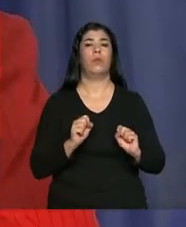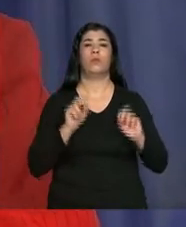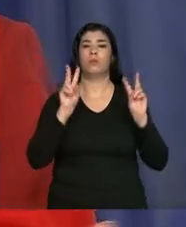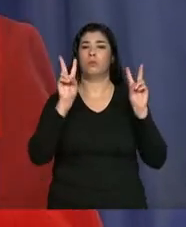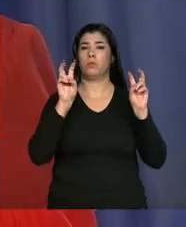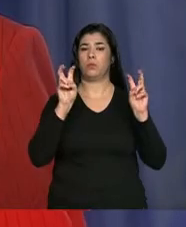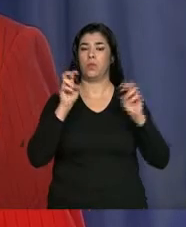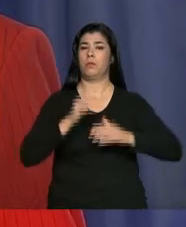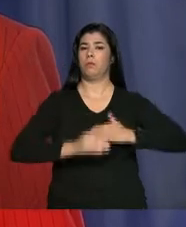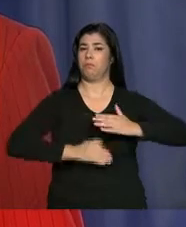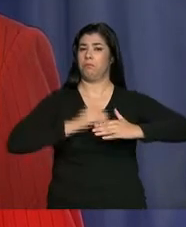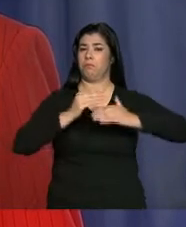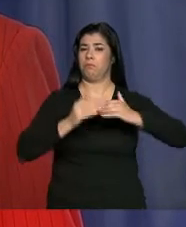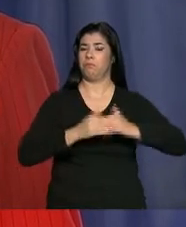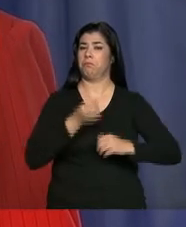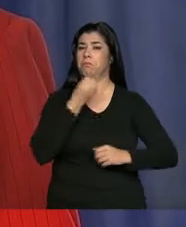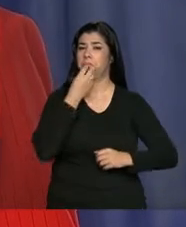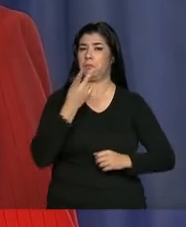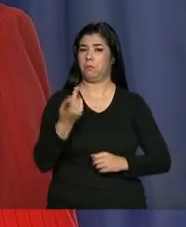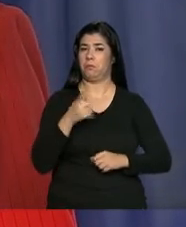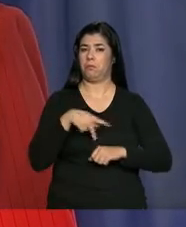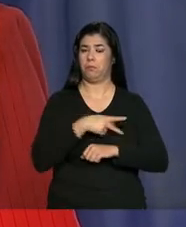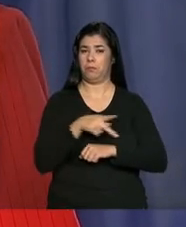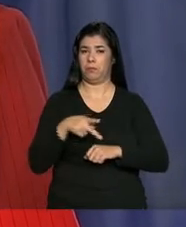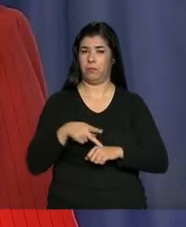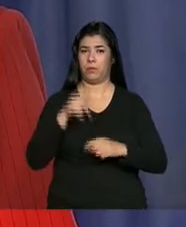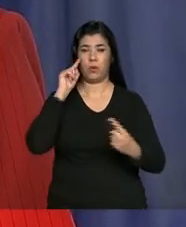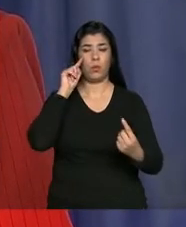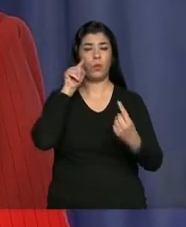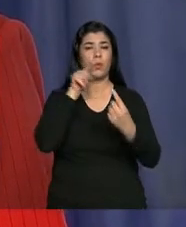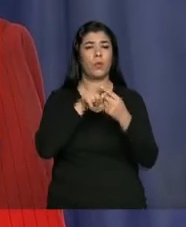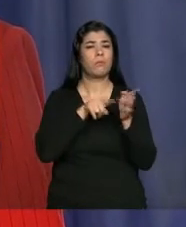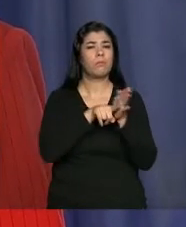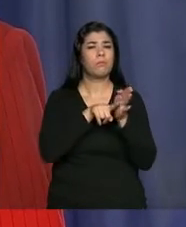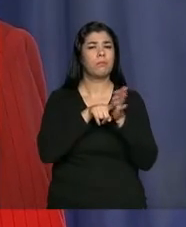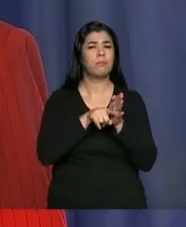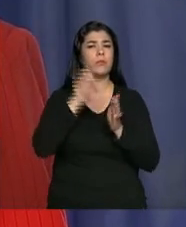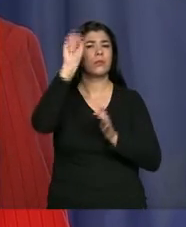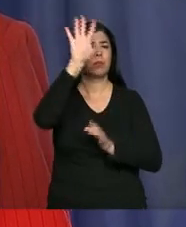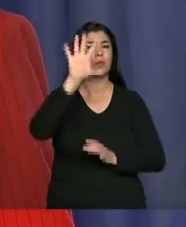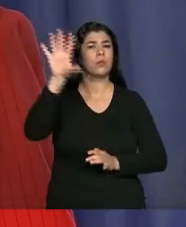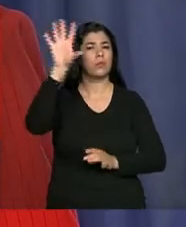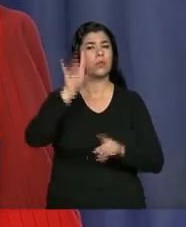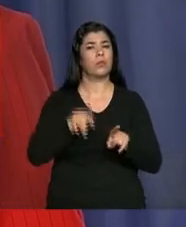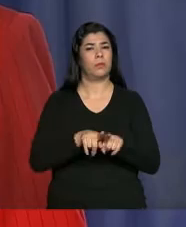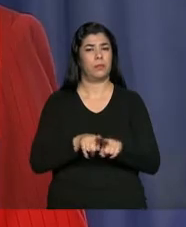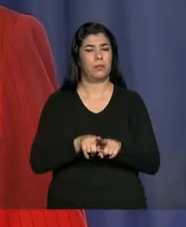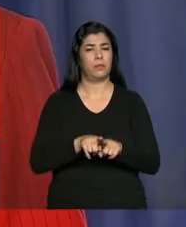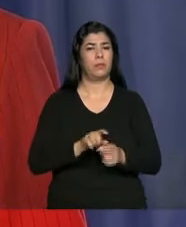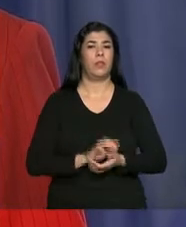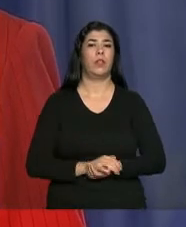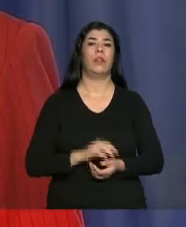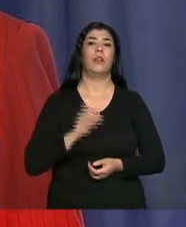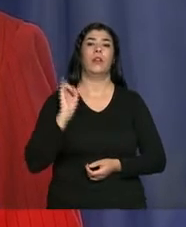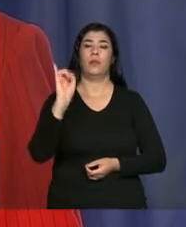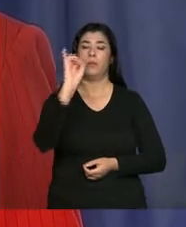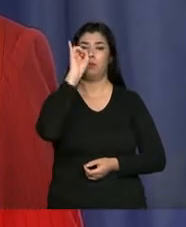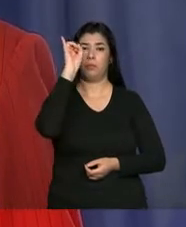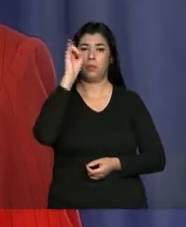evolua de forma satisfatória do ponto de vista da União Europeia. da mesmo tempo,